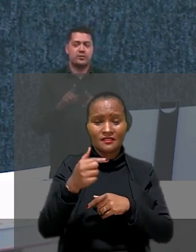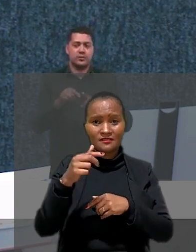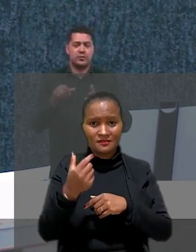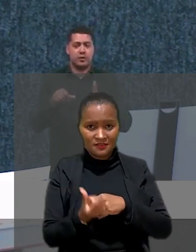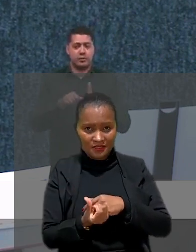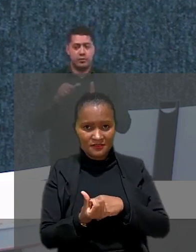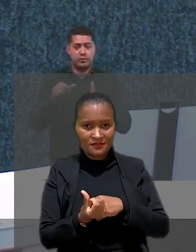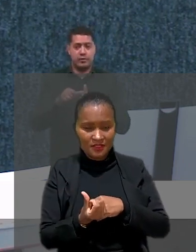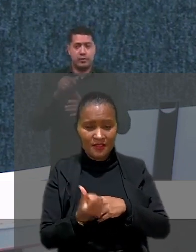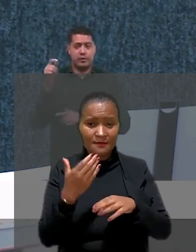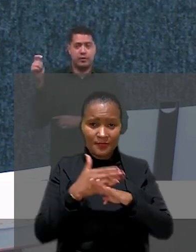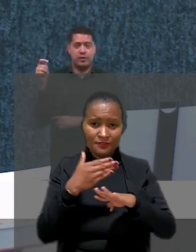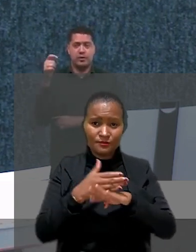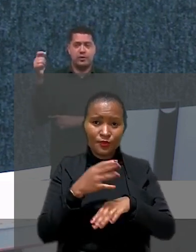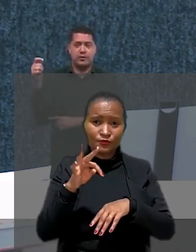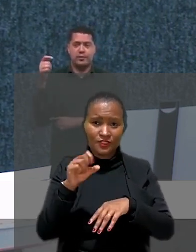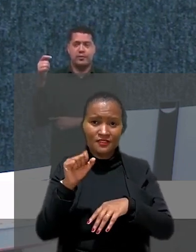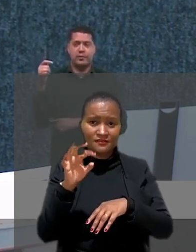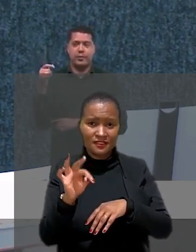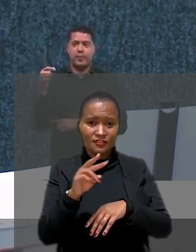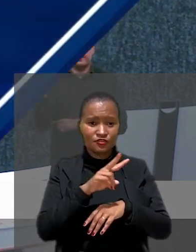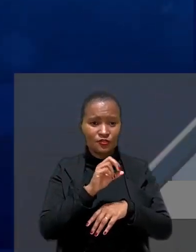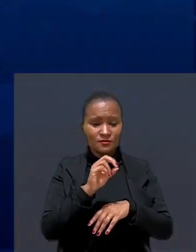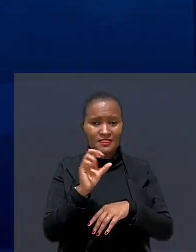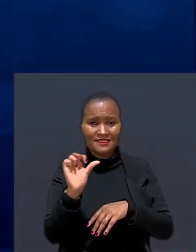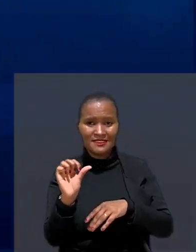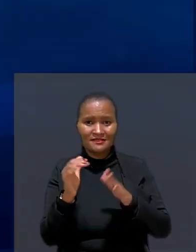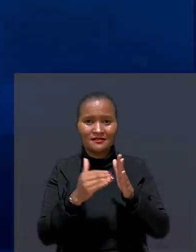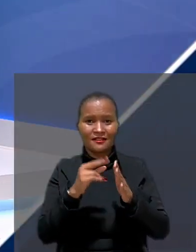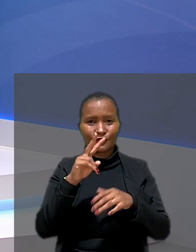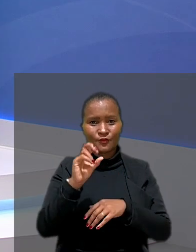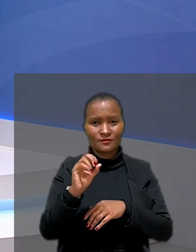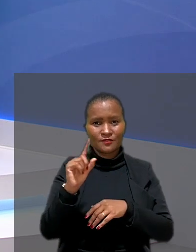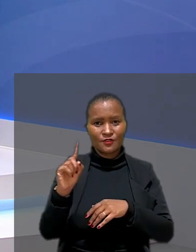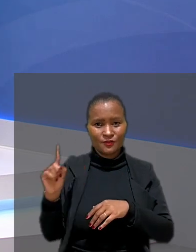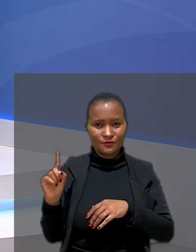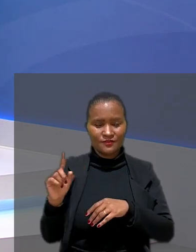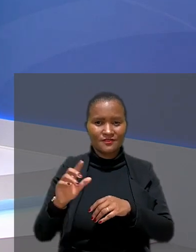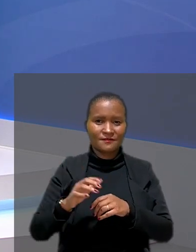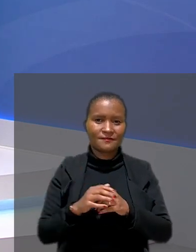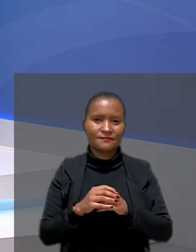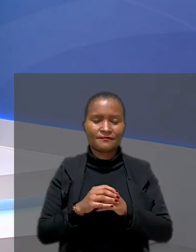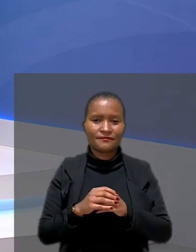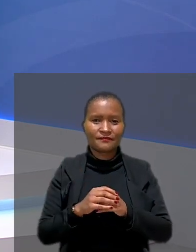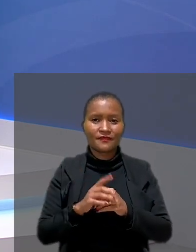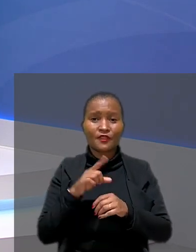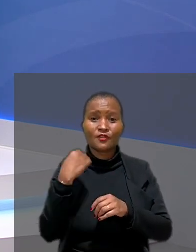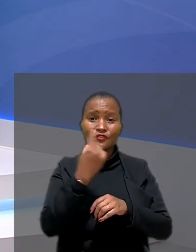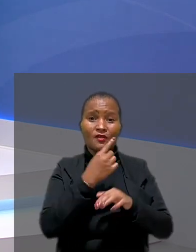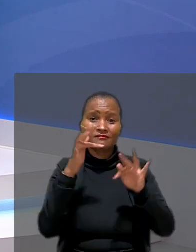de 2006 a 2011. E nós encerramos por aqui.